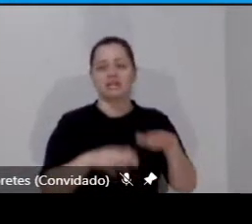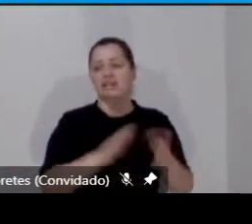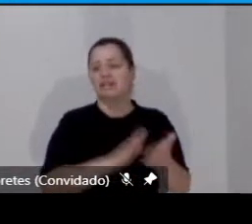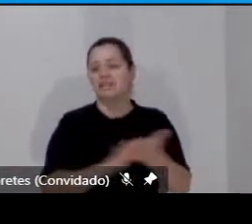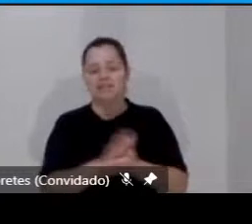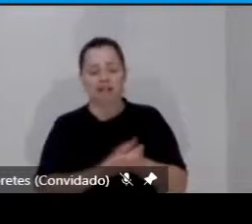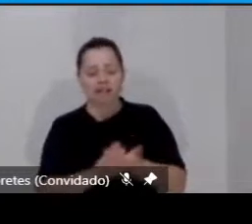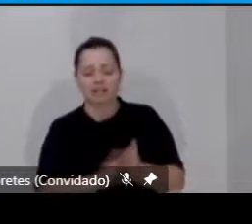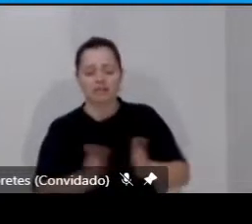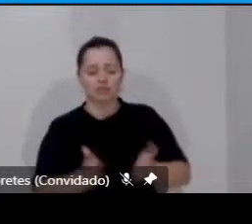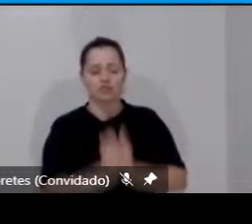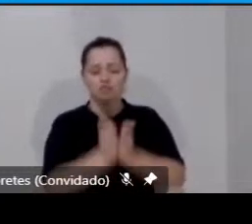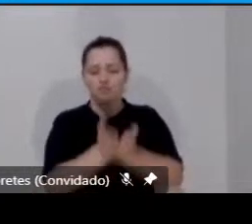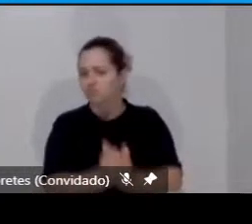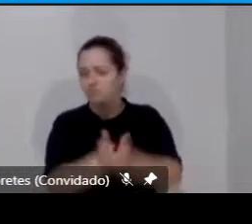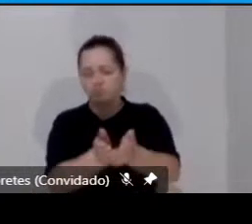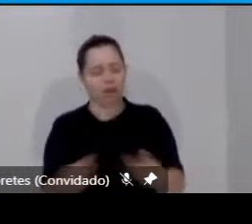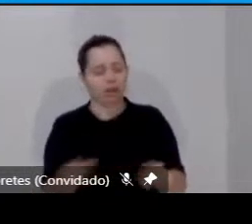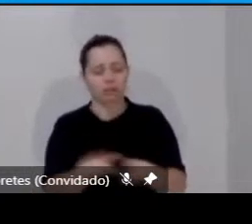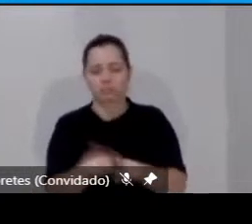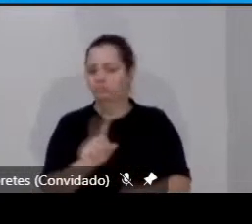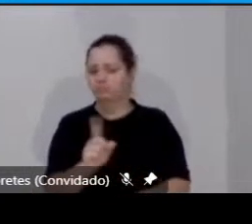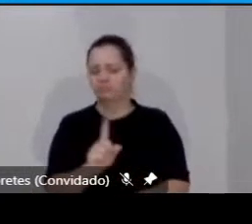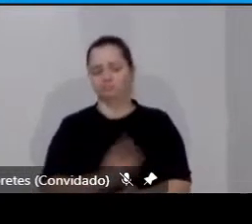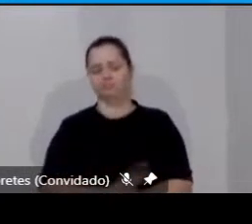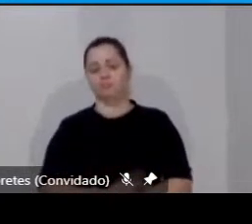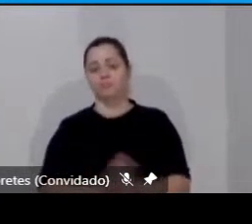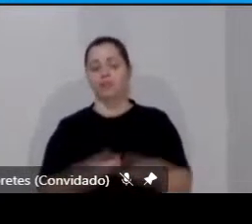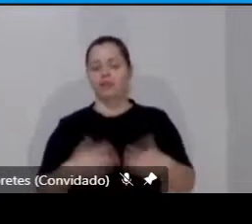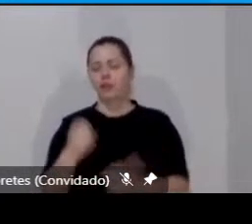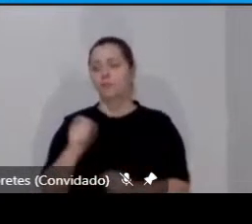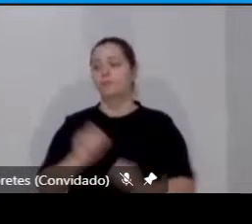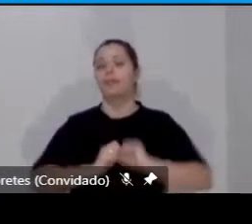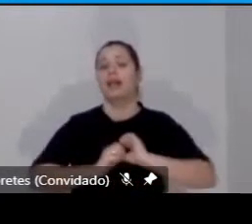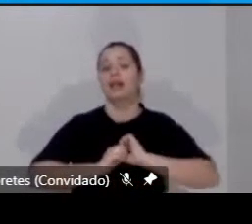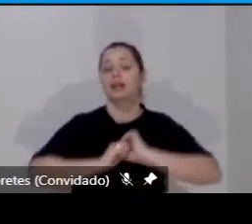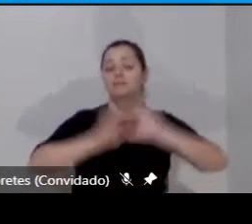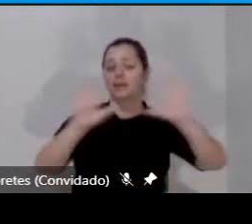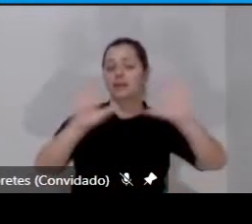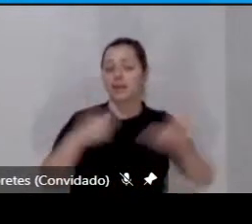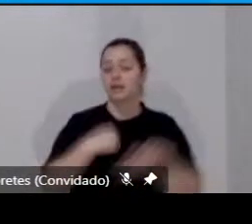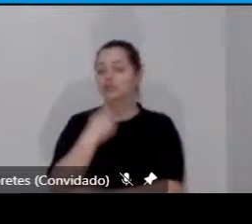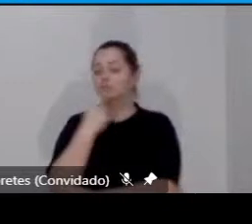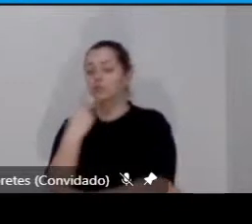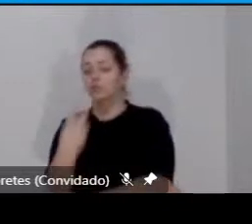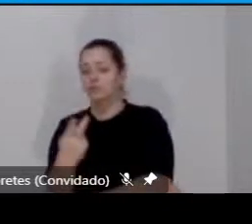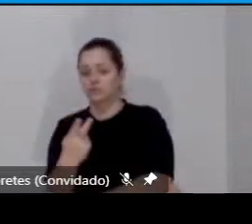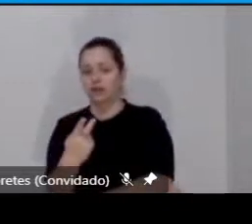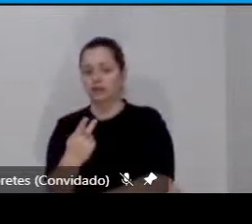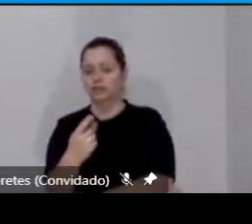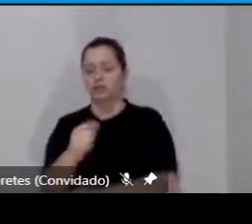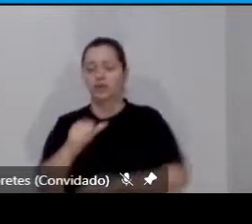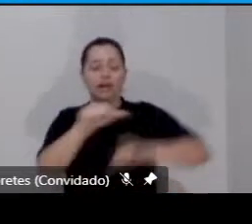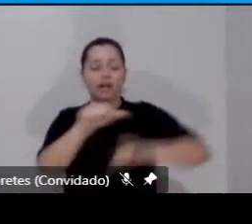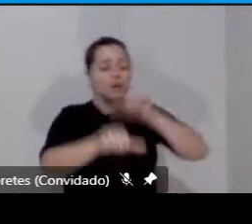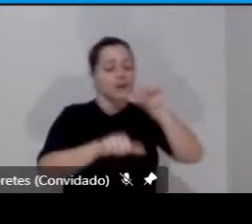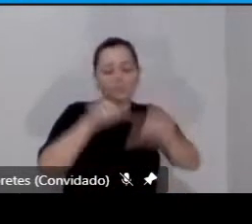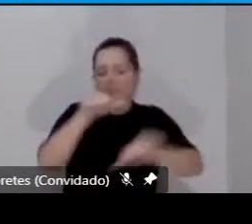caminhos pré-concebidos. Essa liberdade, eu digo, que moldou essa